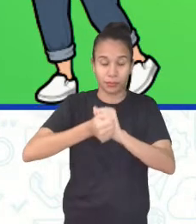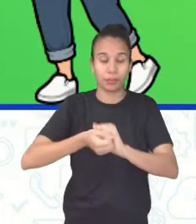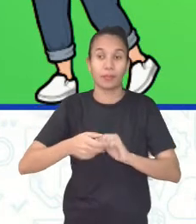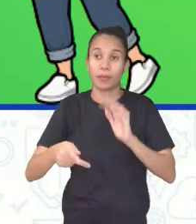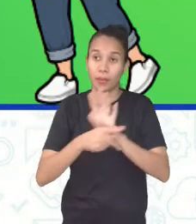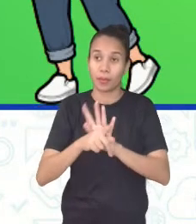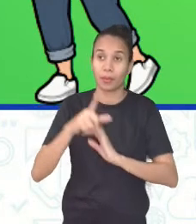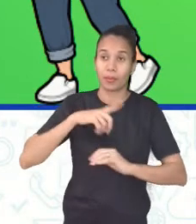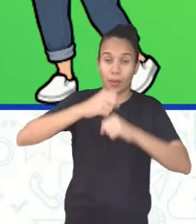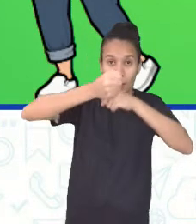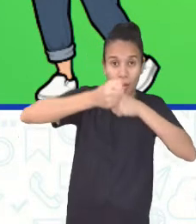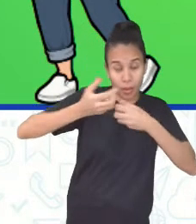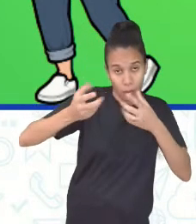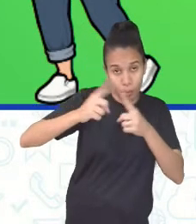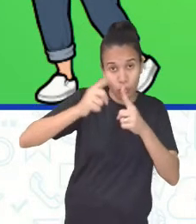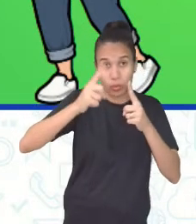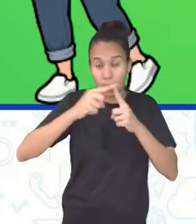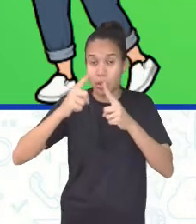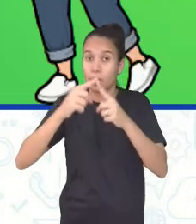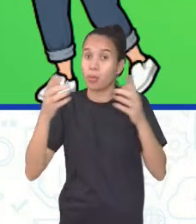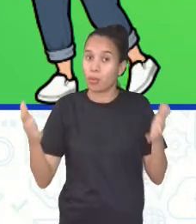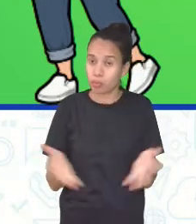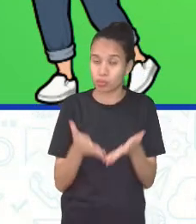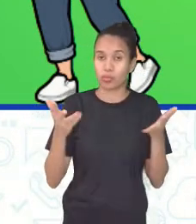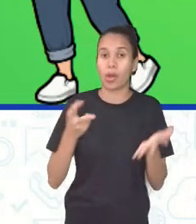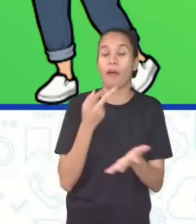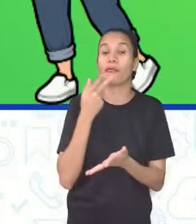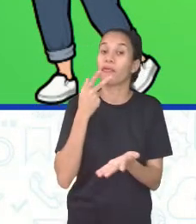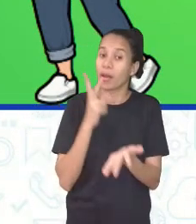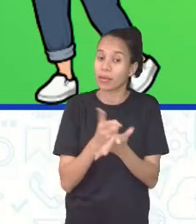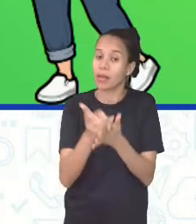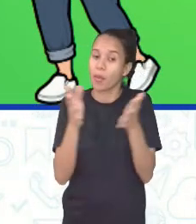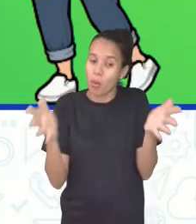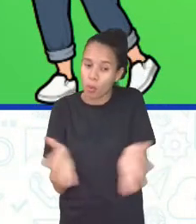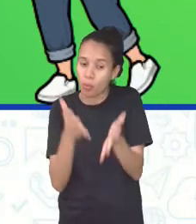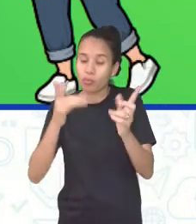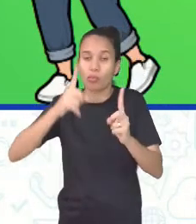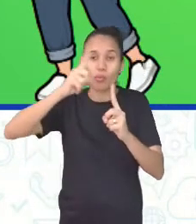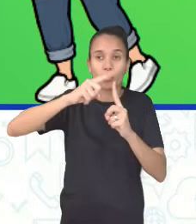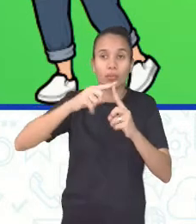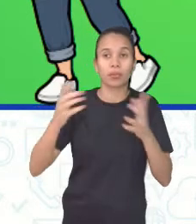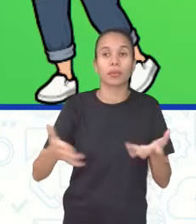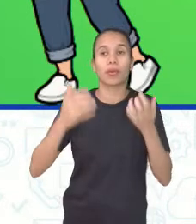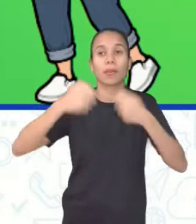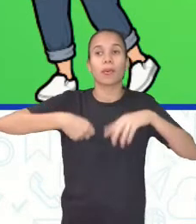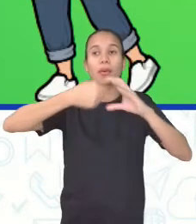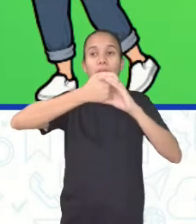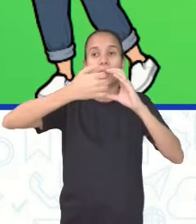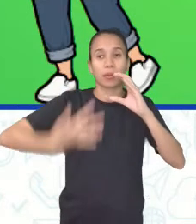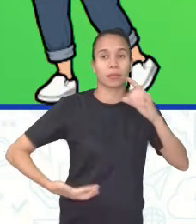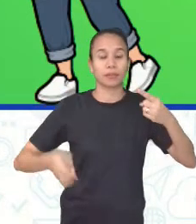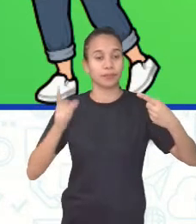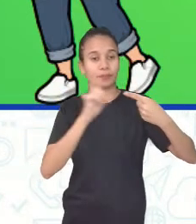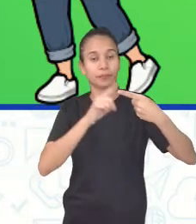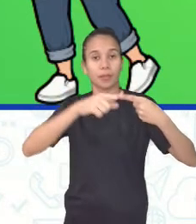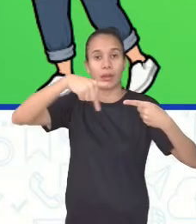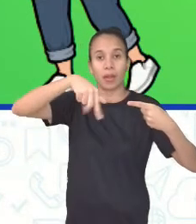Conforme a natureza do estímulo, então veja que a gente está sempre falando do estímulo. Podemos classificar os receptores em